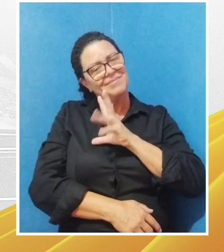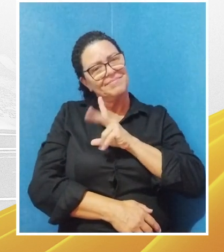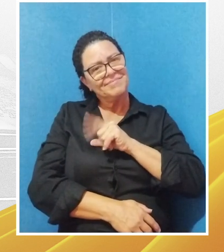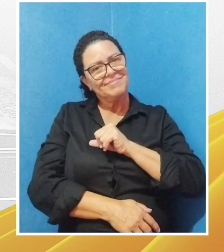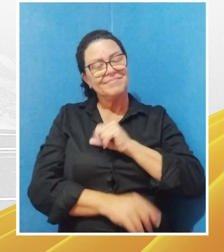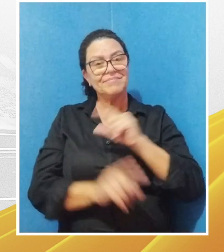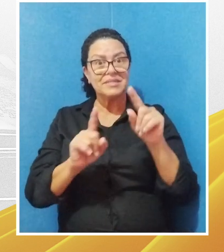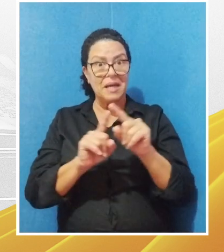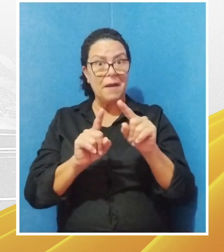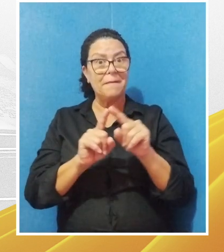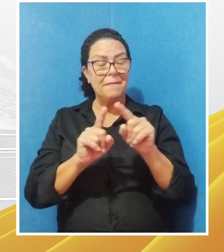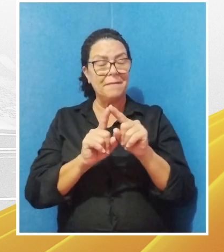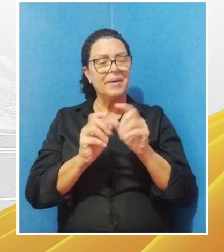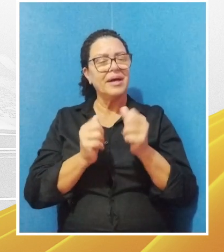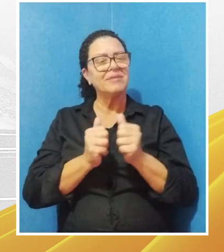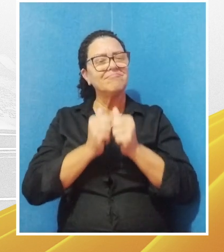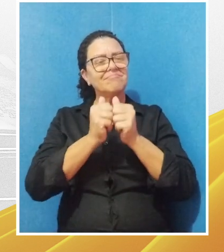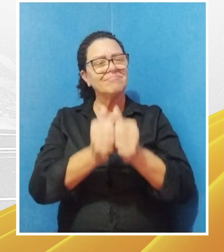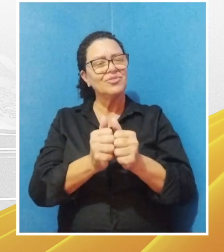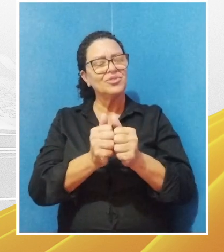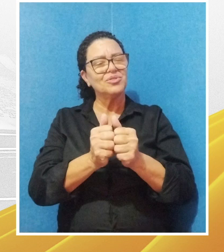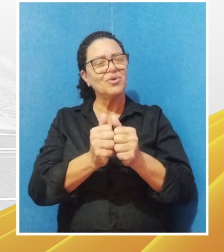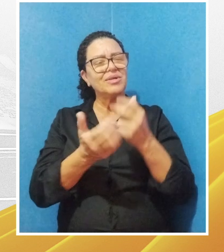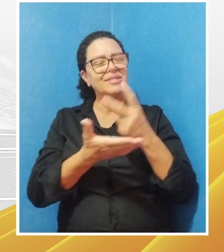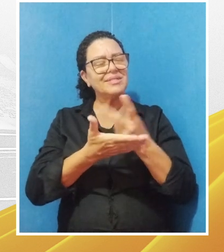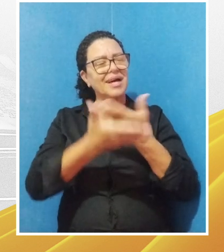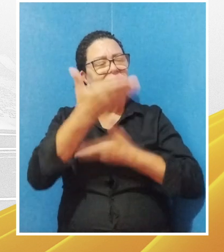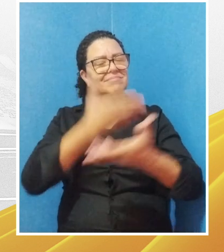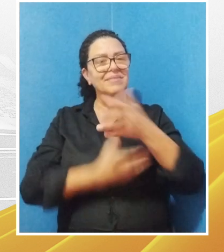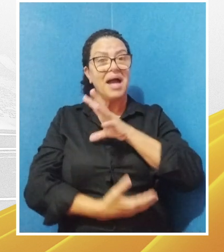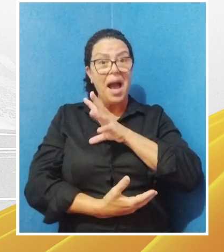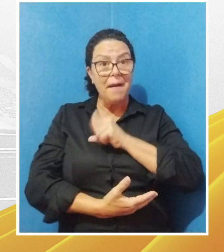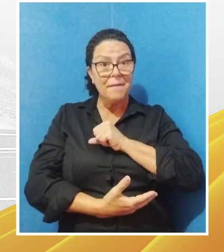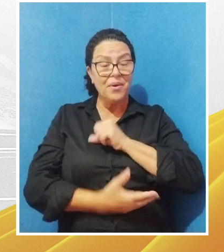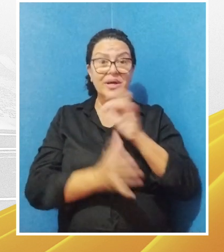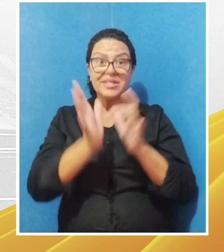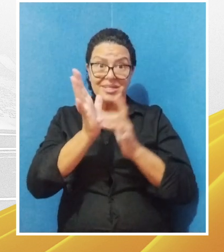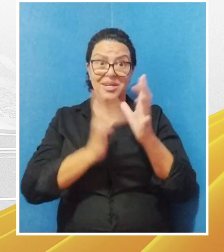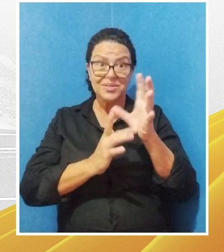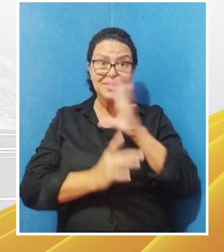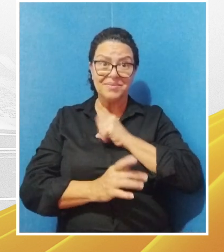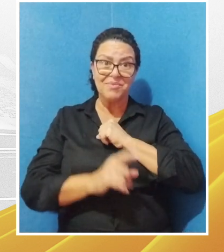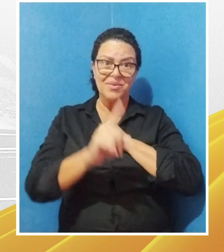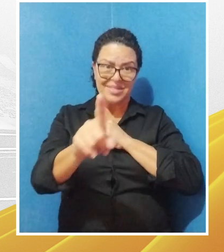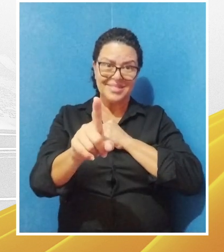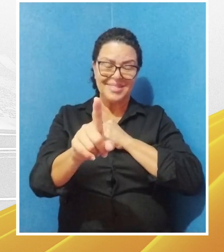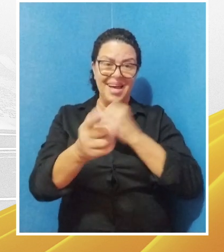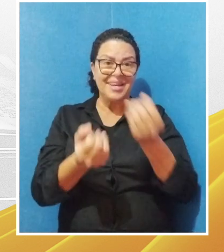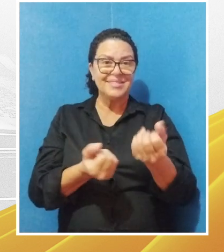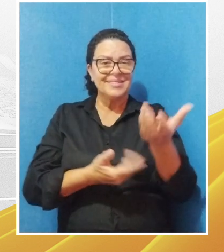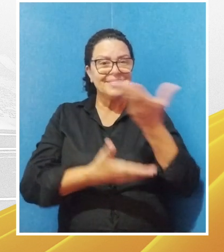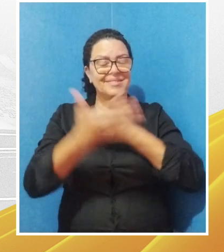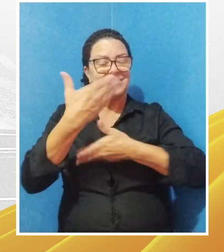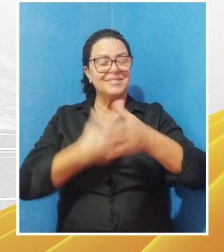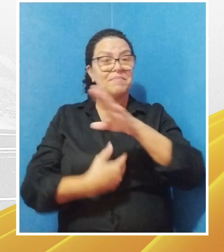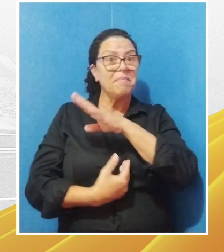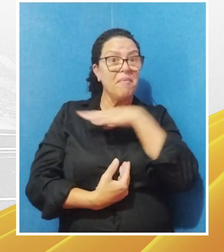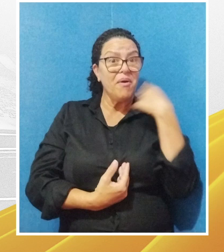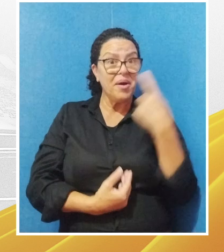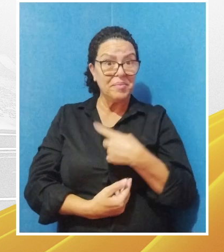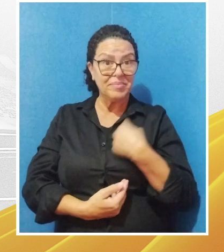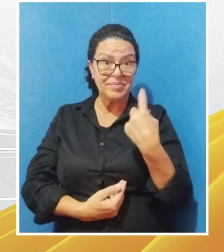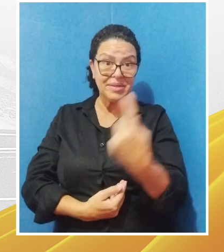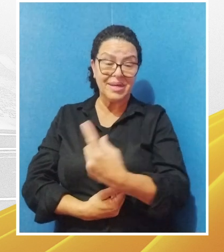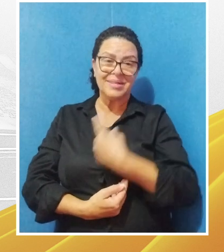amados, e andai em amor, como Cristo também vos amou, e se entregou a si mesmo por